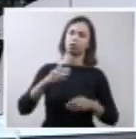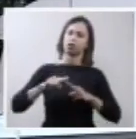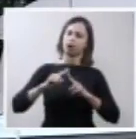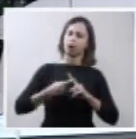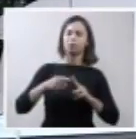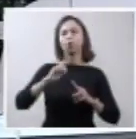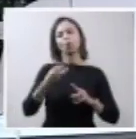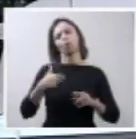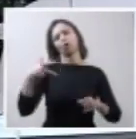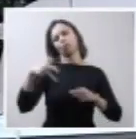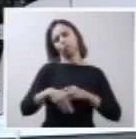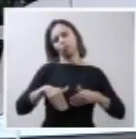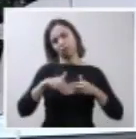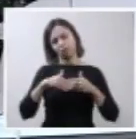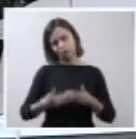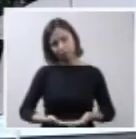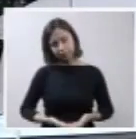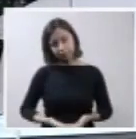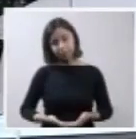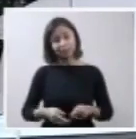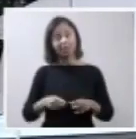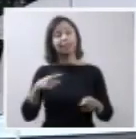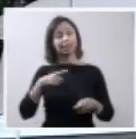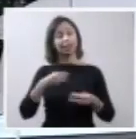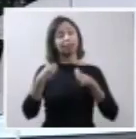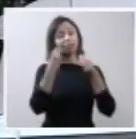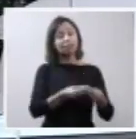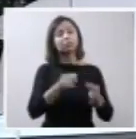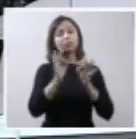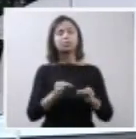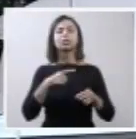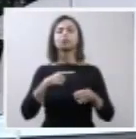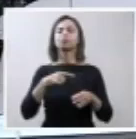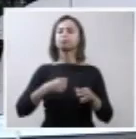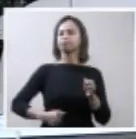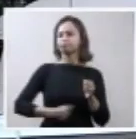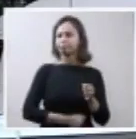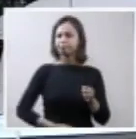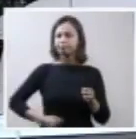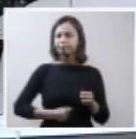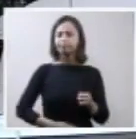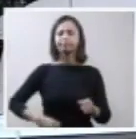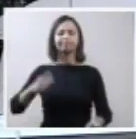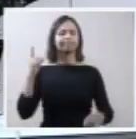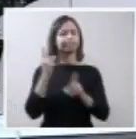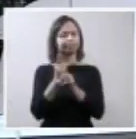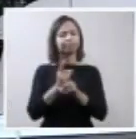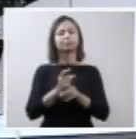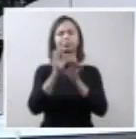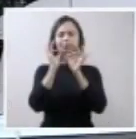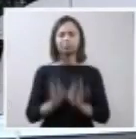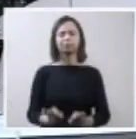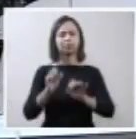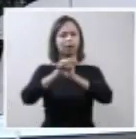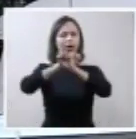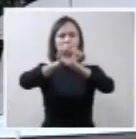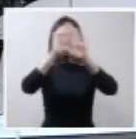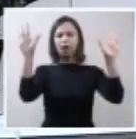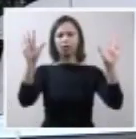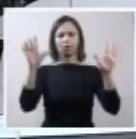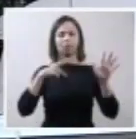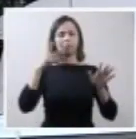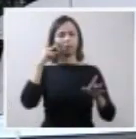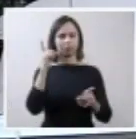seguro às mulheres durante o pré-natal. A imagem ecográfica é clara em diagnosticar um feto com anencefalia.